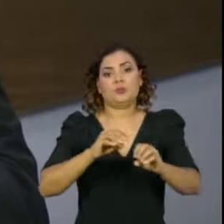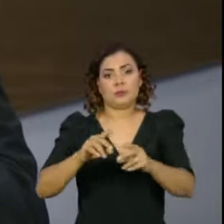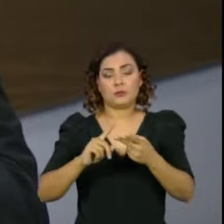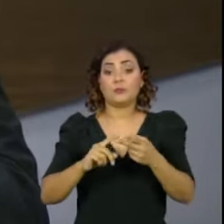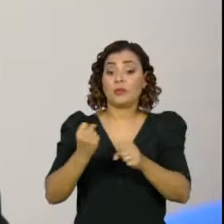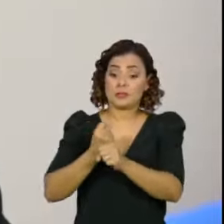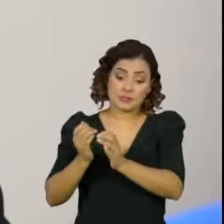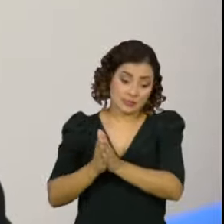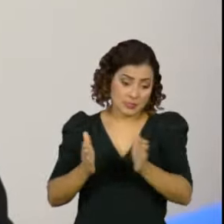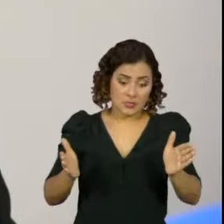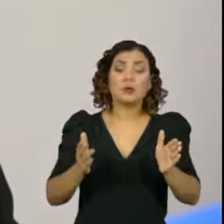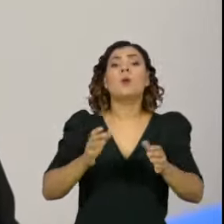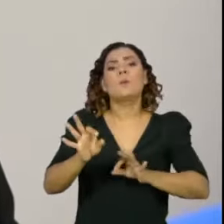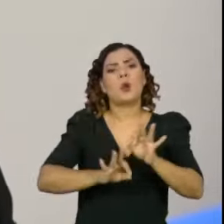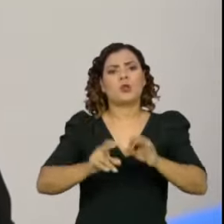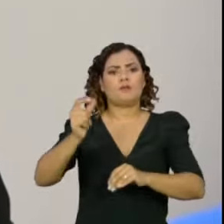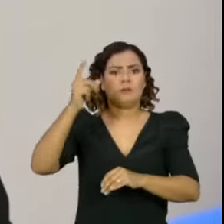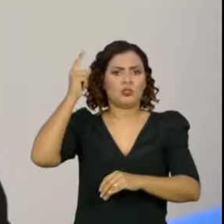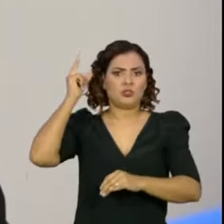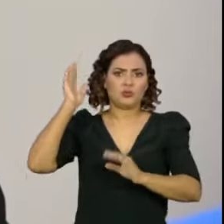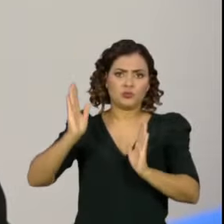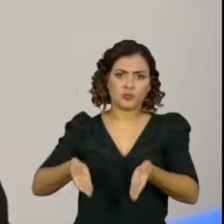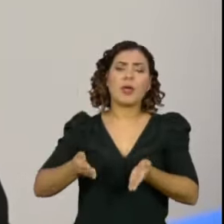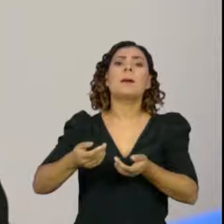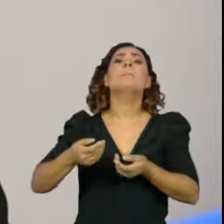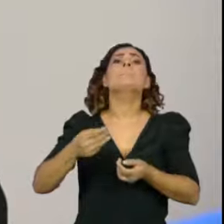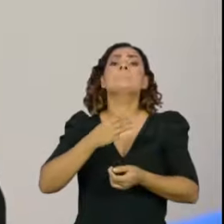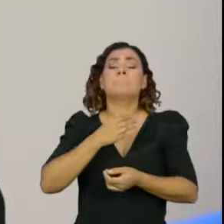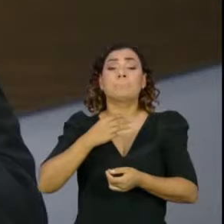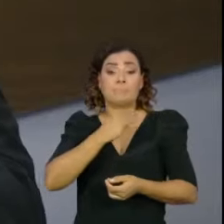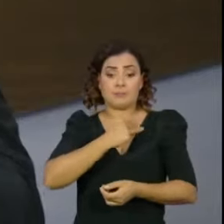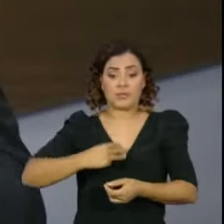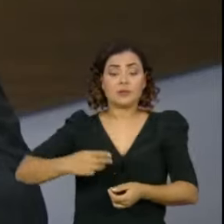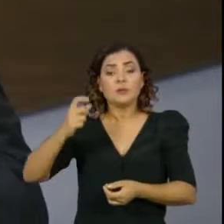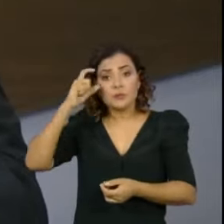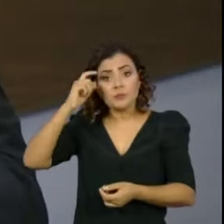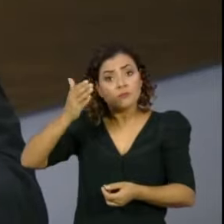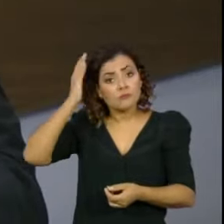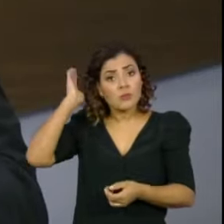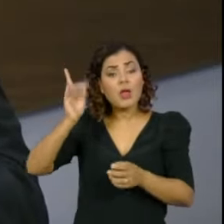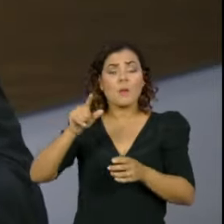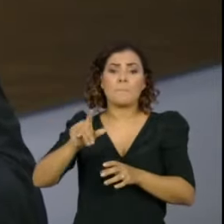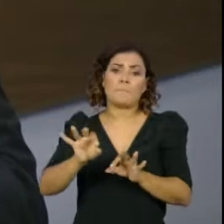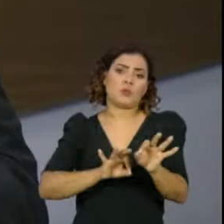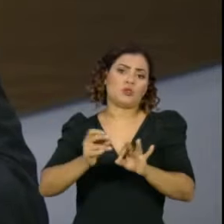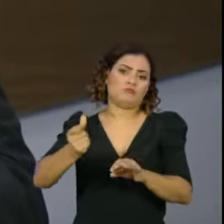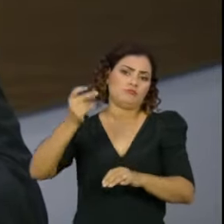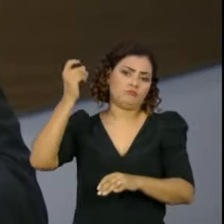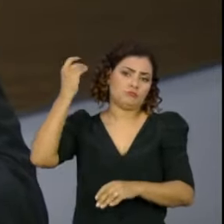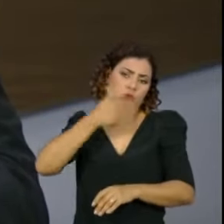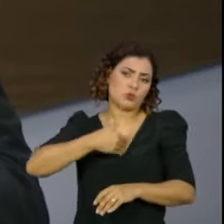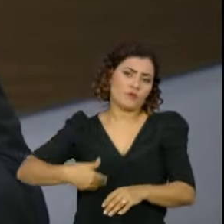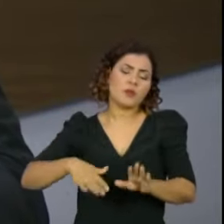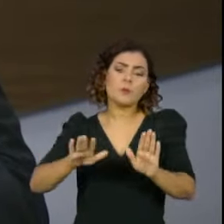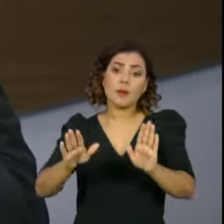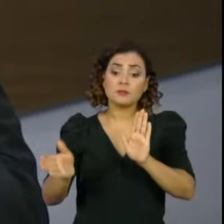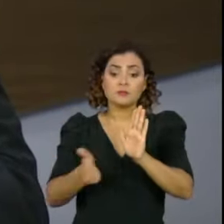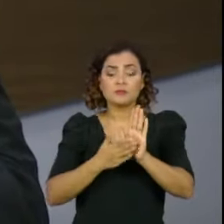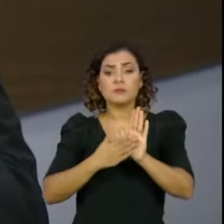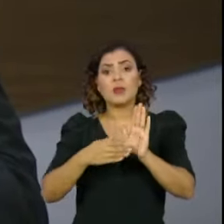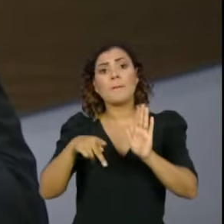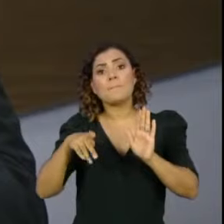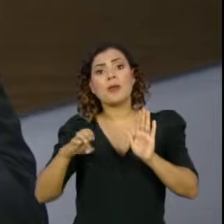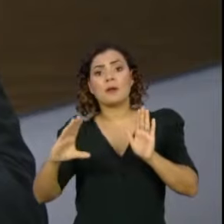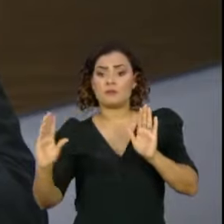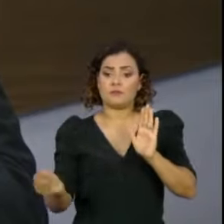projeto antigo do ministro da Economia, Paulo Guedes, então, portanto, um projeto antigo do governo. Ele foi colocado nessa PEC